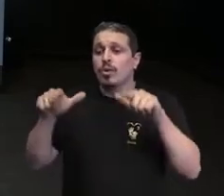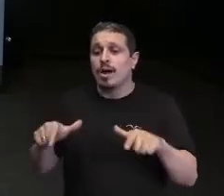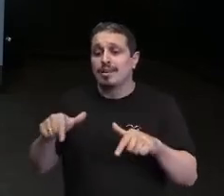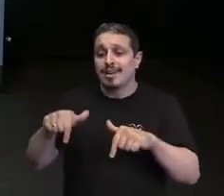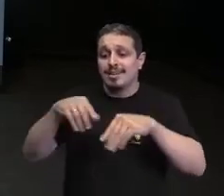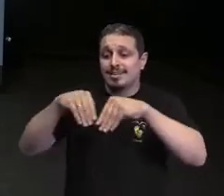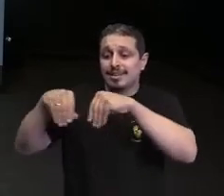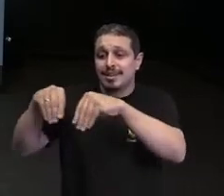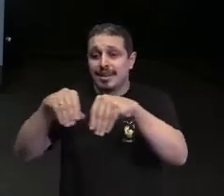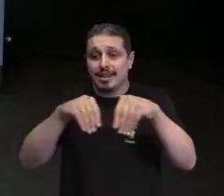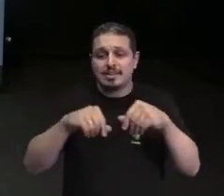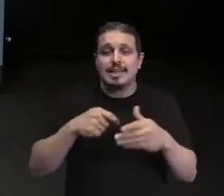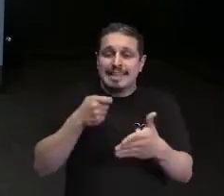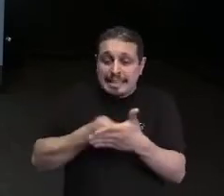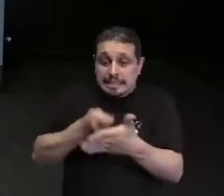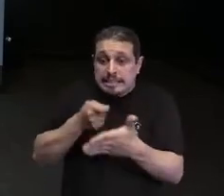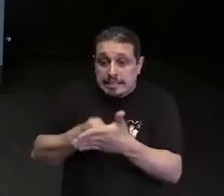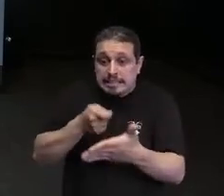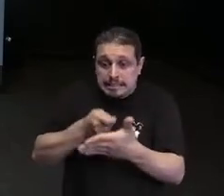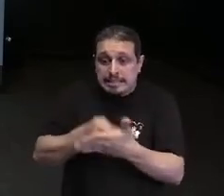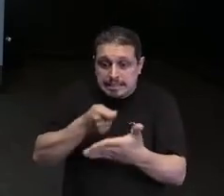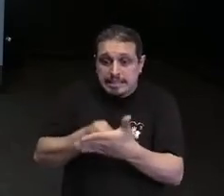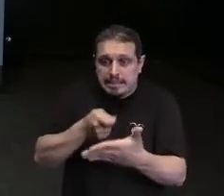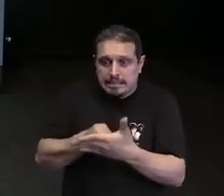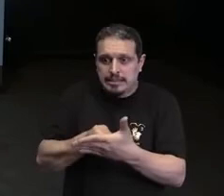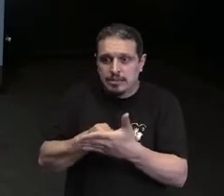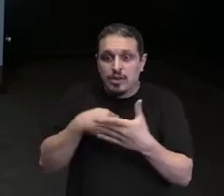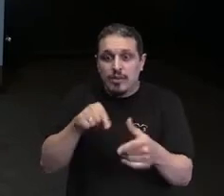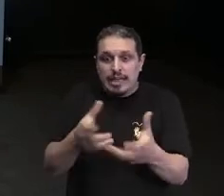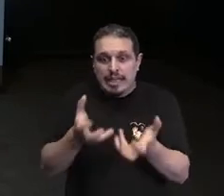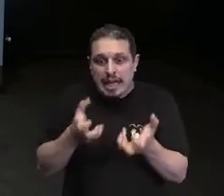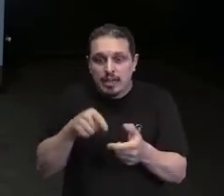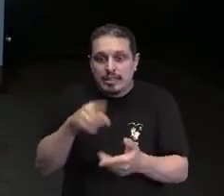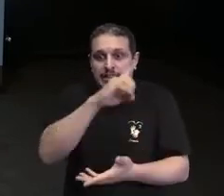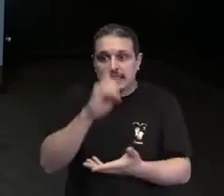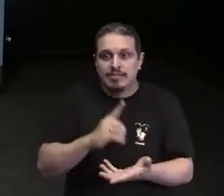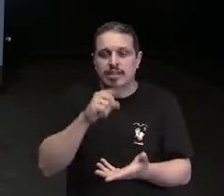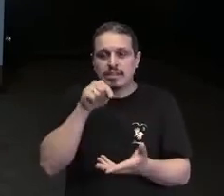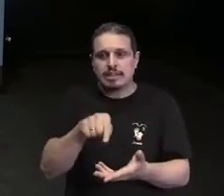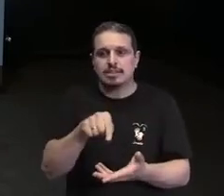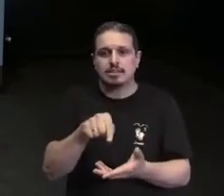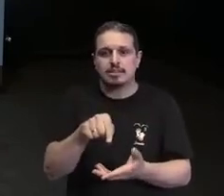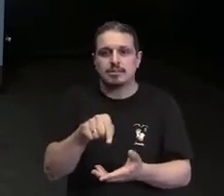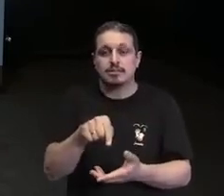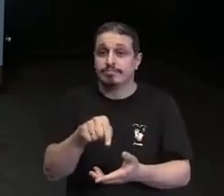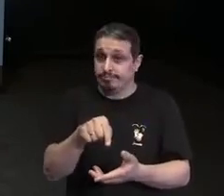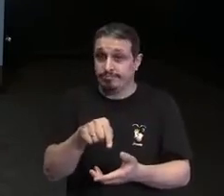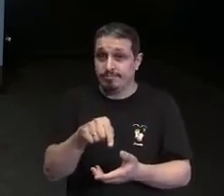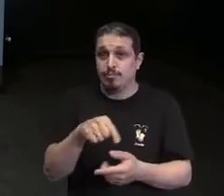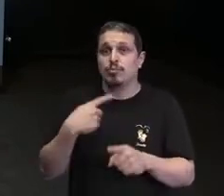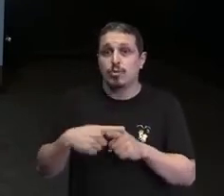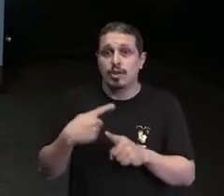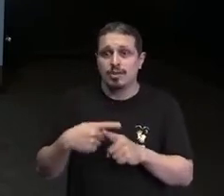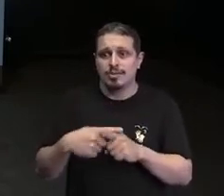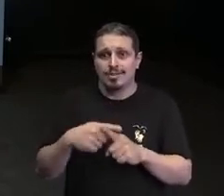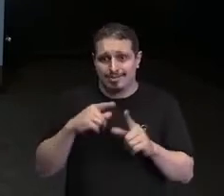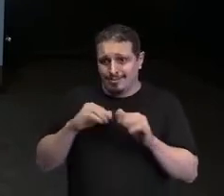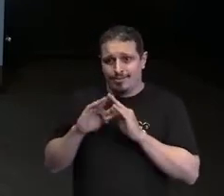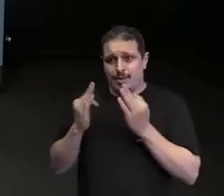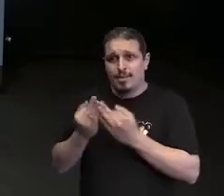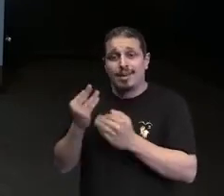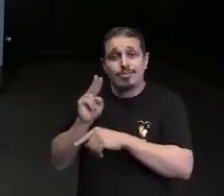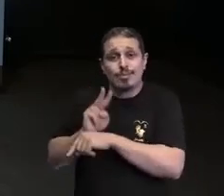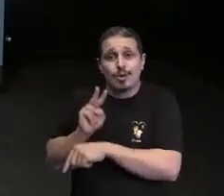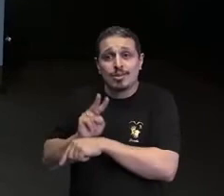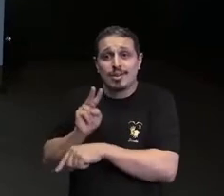de briga por esses recursos e esses direitos do seu filho. quem cuida da família da criança diversa?